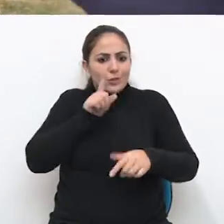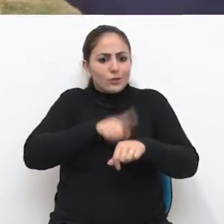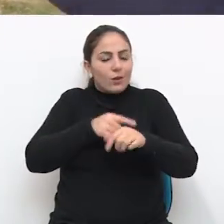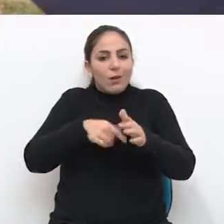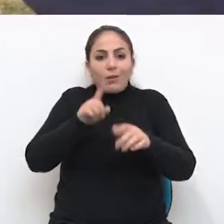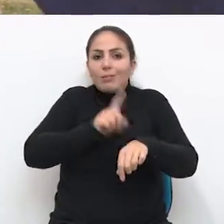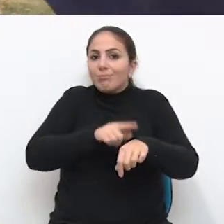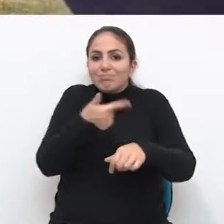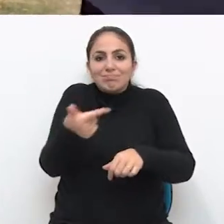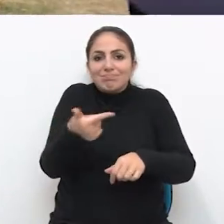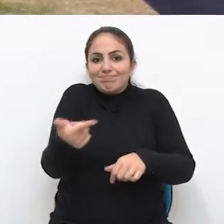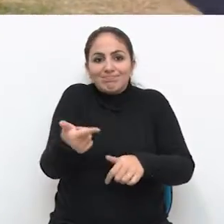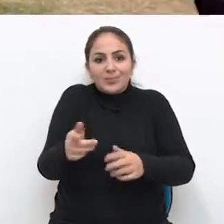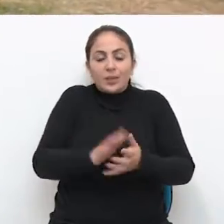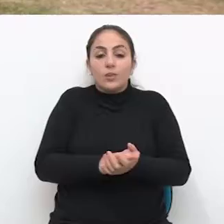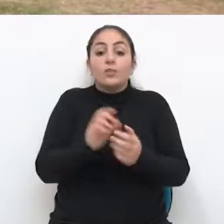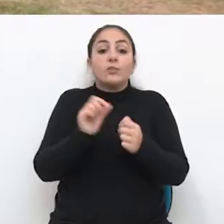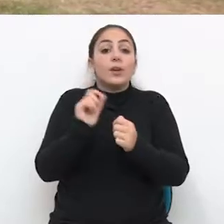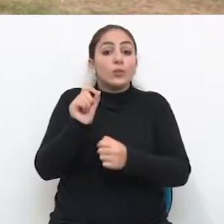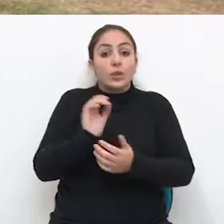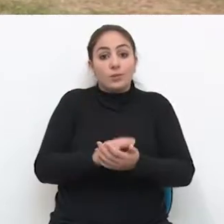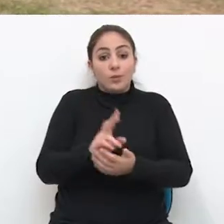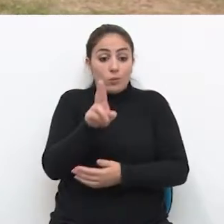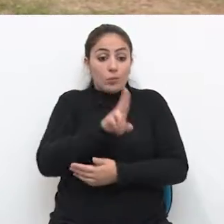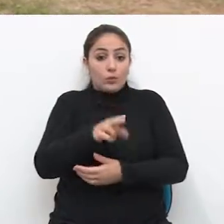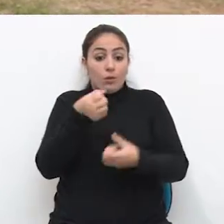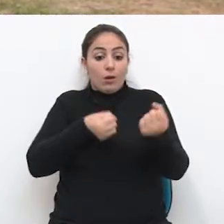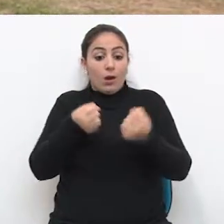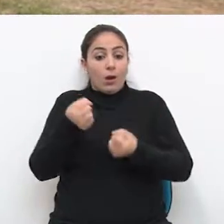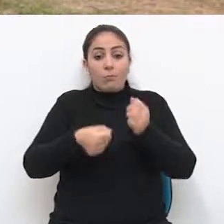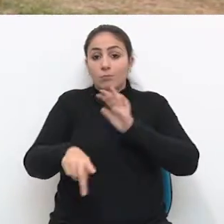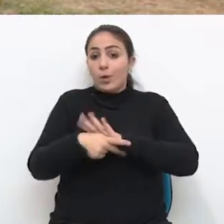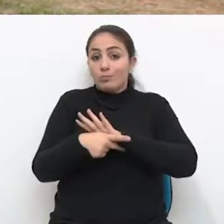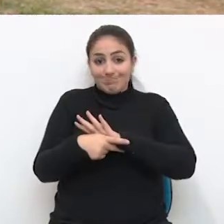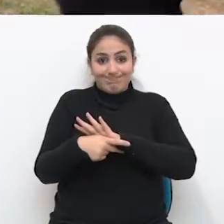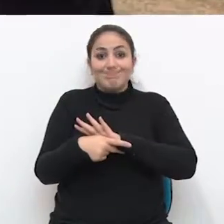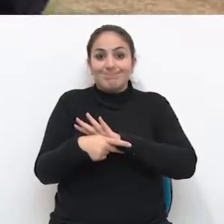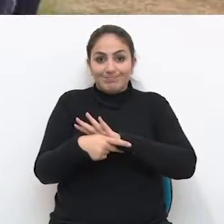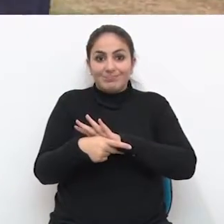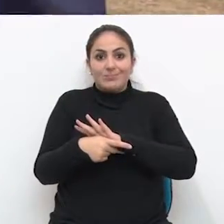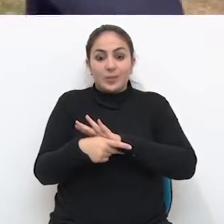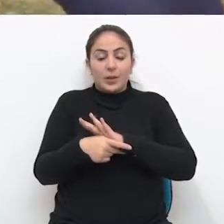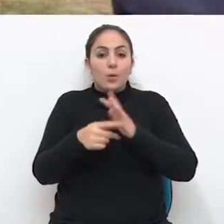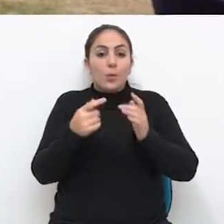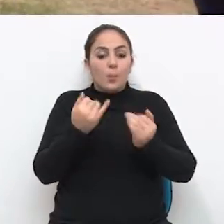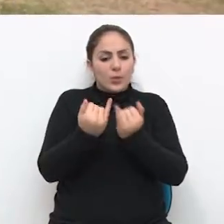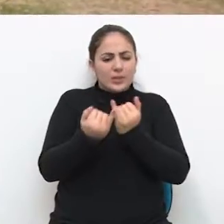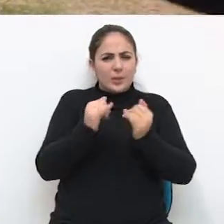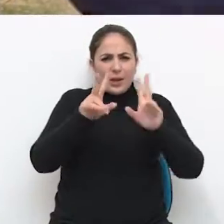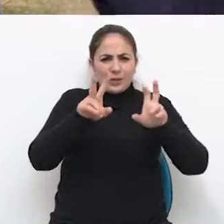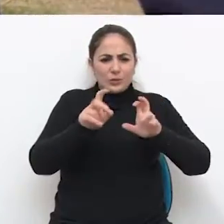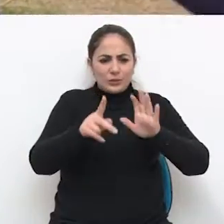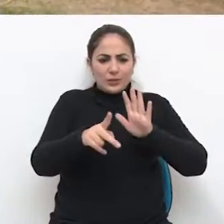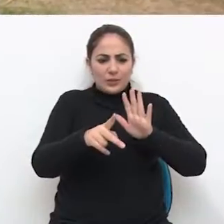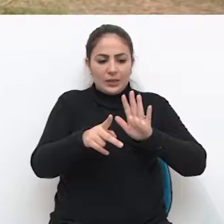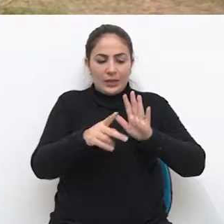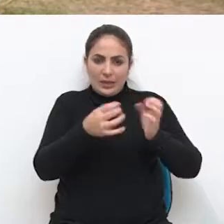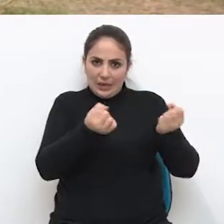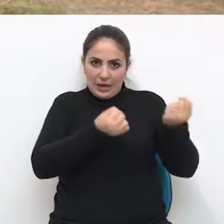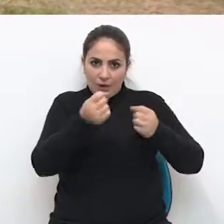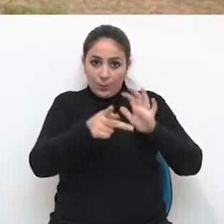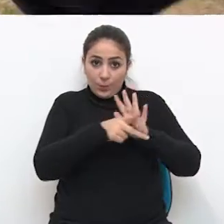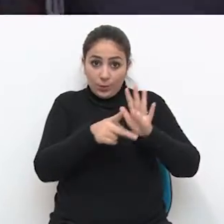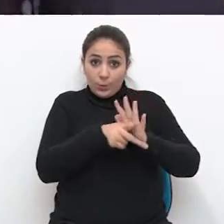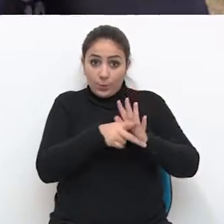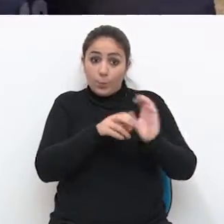chegar a tempo. O que ele está fazendo? Ele está se utilizando do veículo próprio. Esse caso do veículo próprio é uma irregularidade